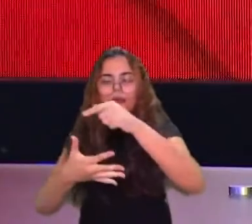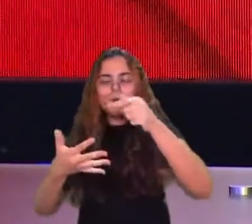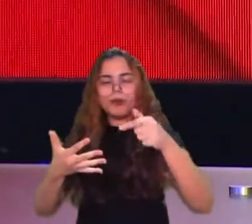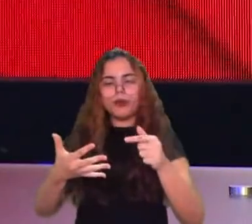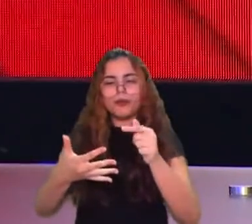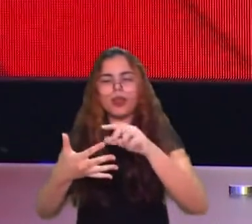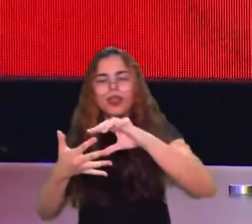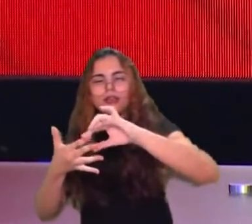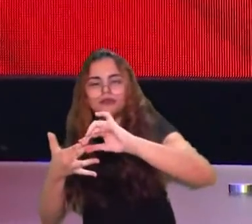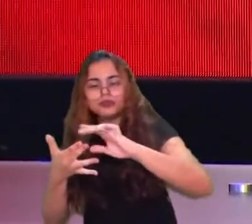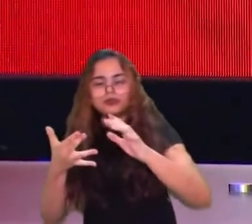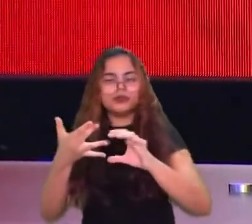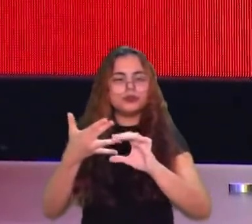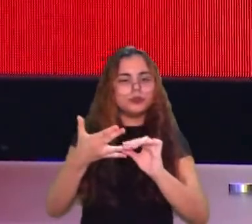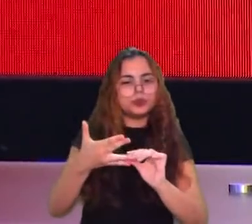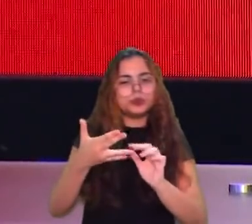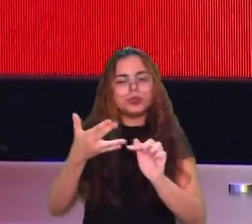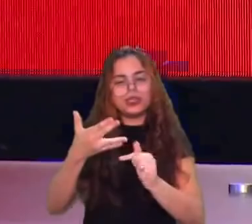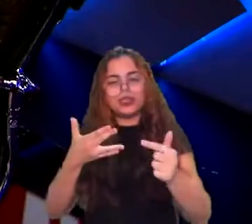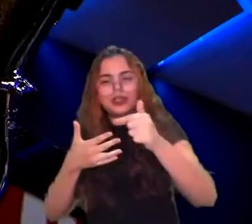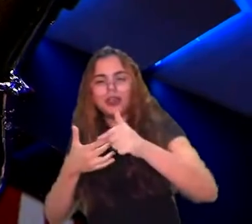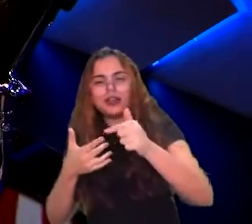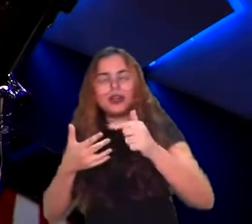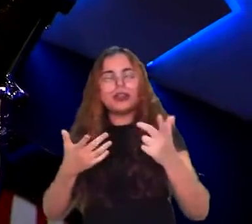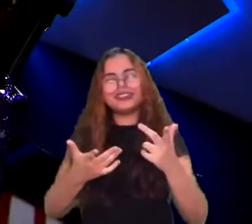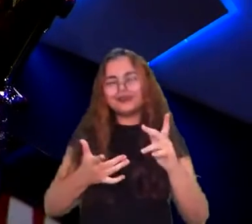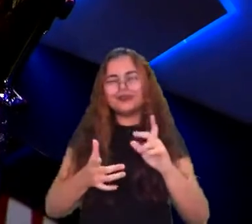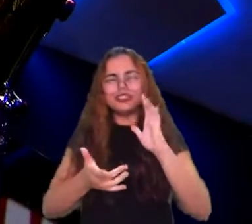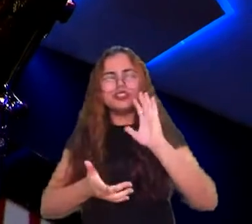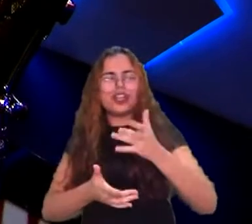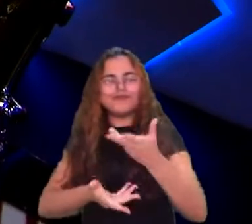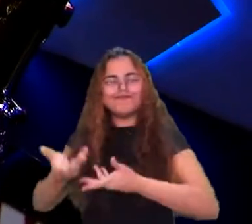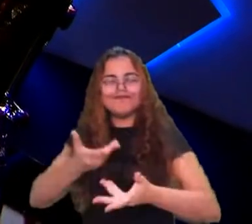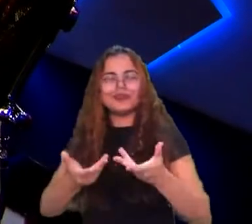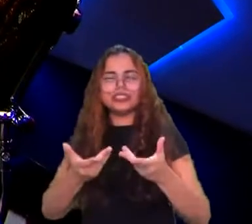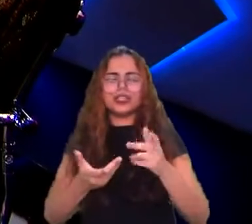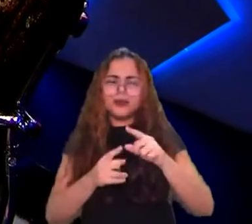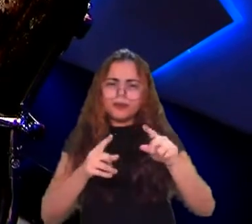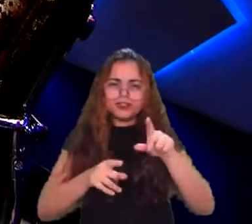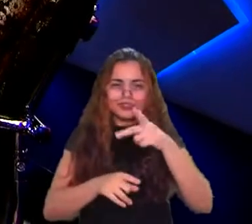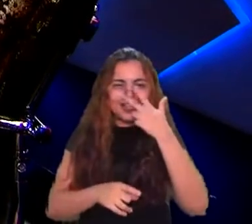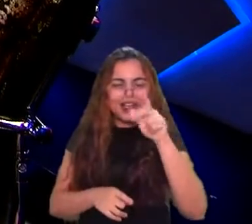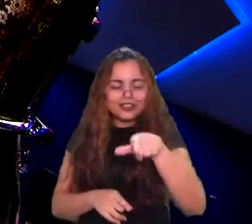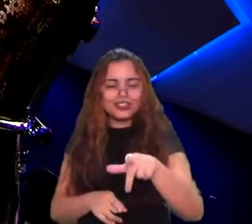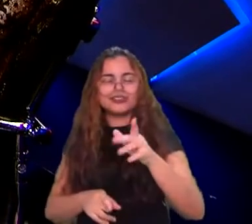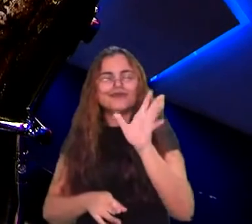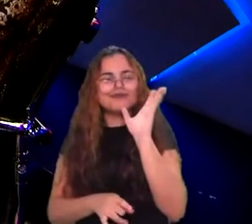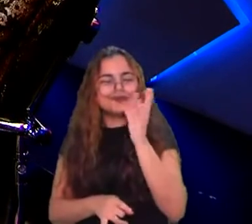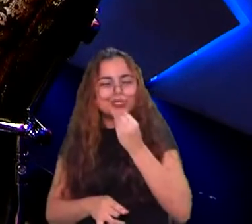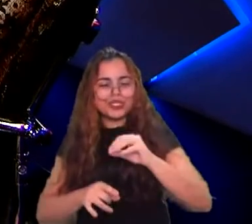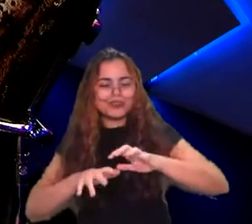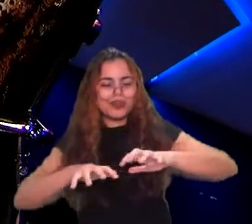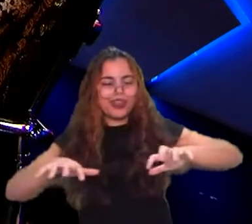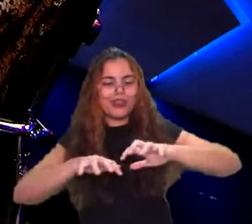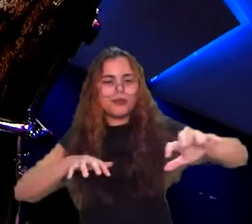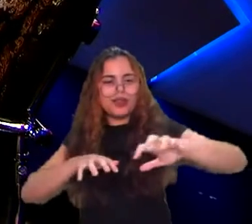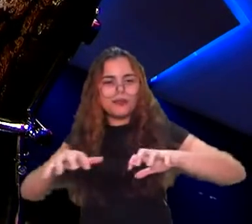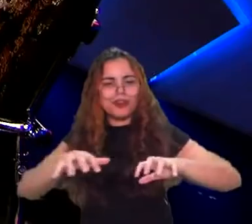trazer pessoas com conhecimentos muito dispersos pode ser o que tá dificultando essa tomada de decisão do time?